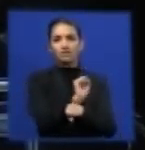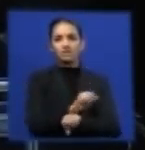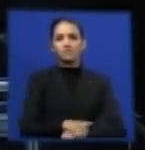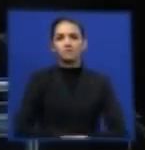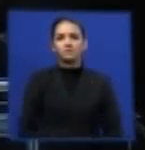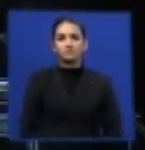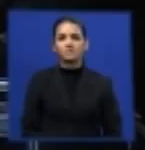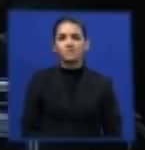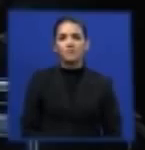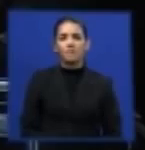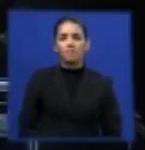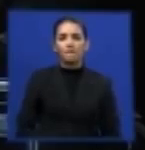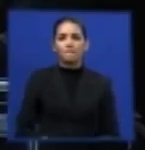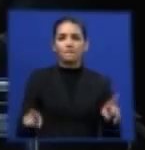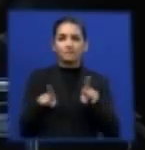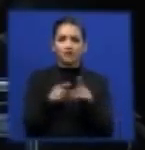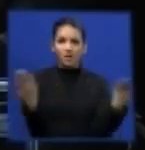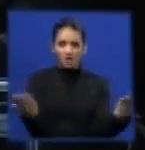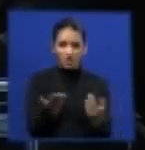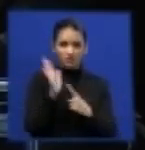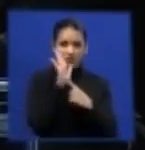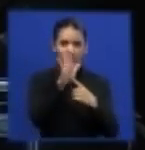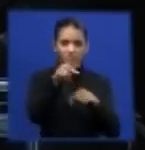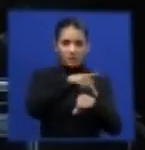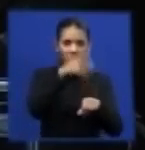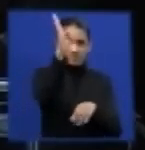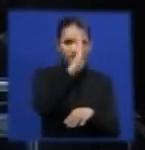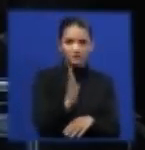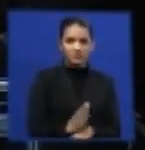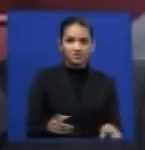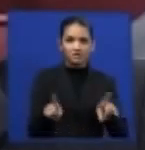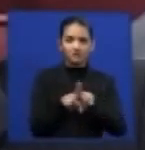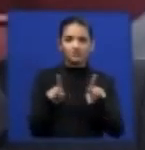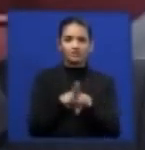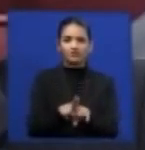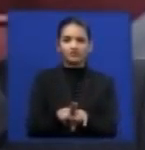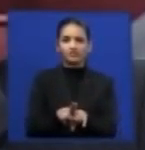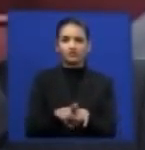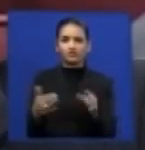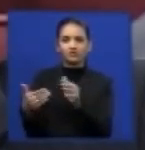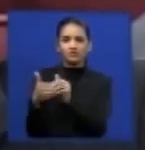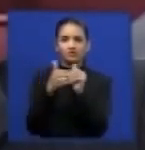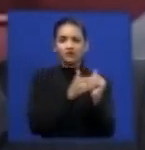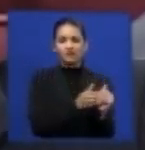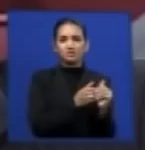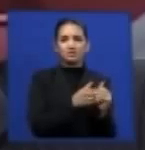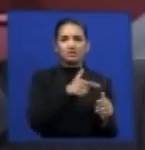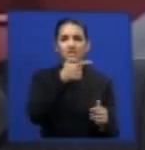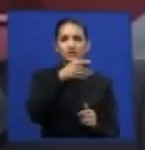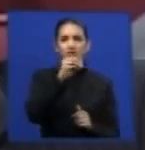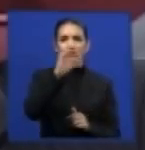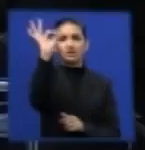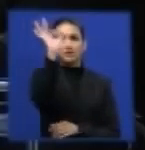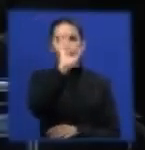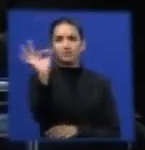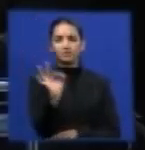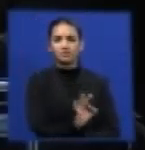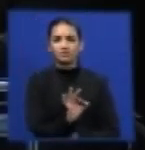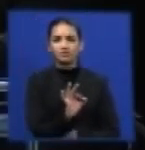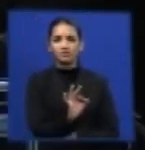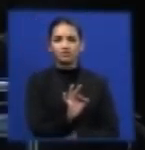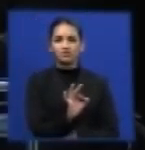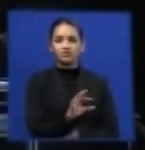E, com relação ao Brasil, à realidade brasileira, a matriz do transporte é 70% modal rodoviário.